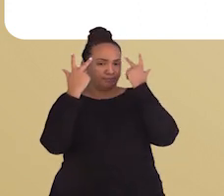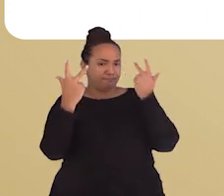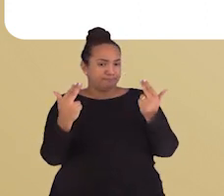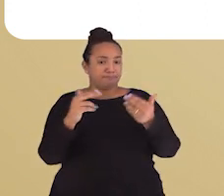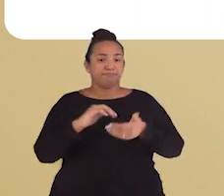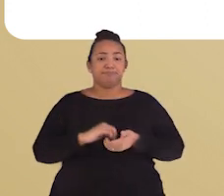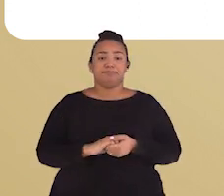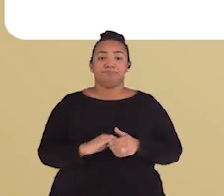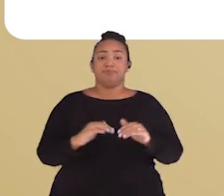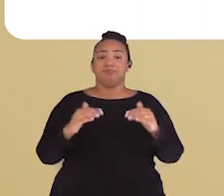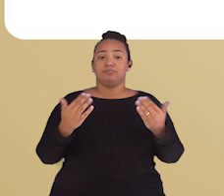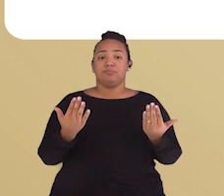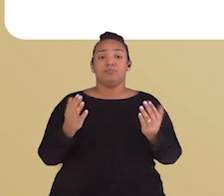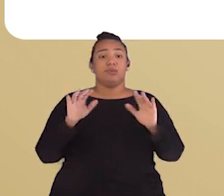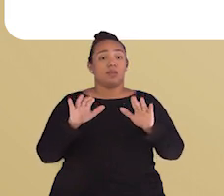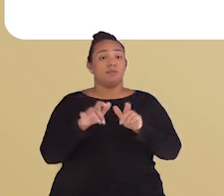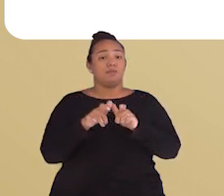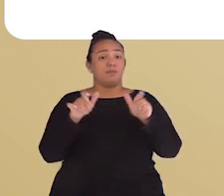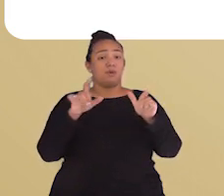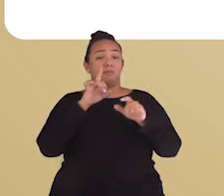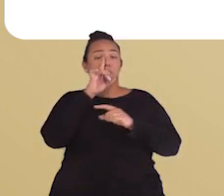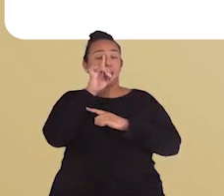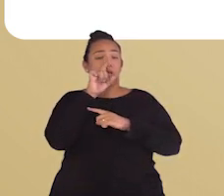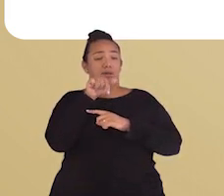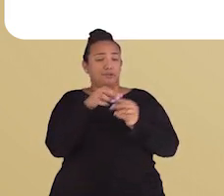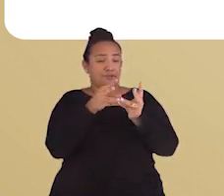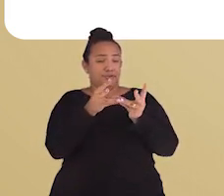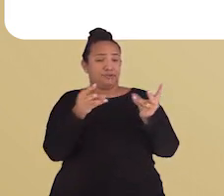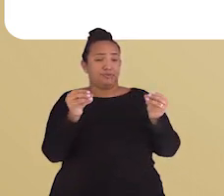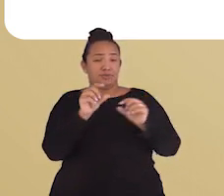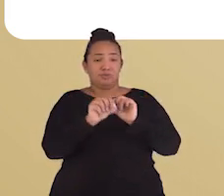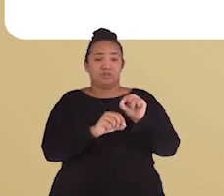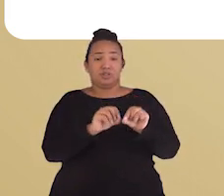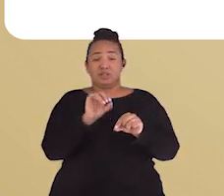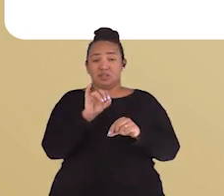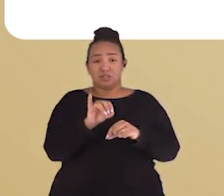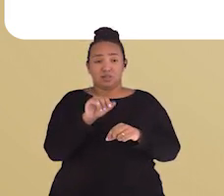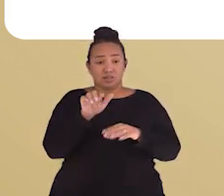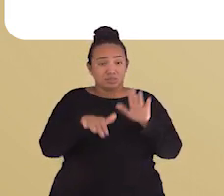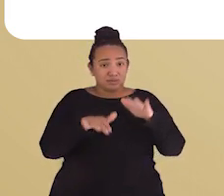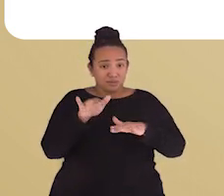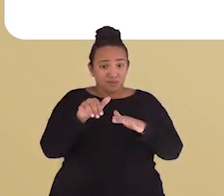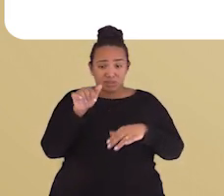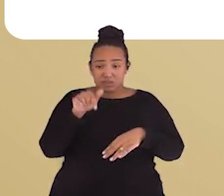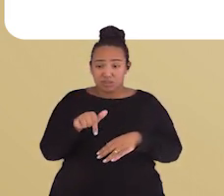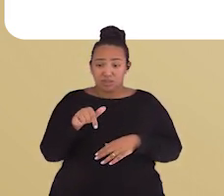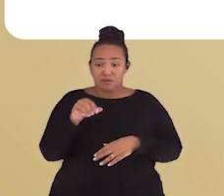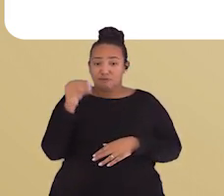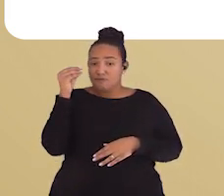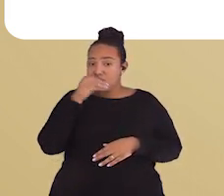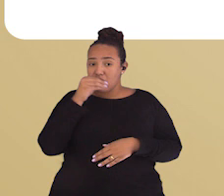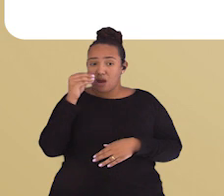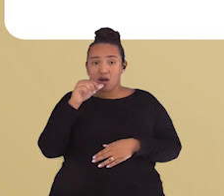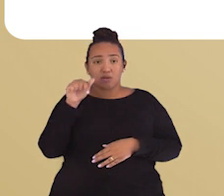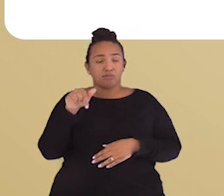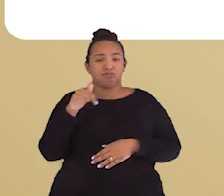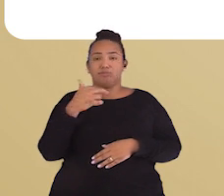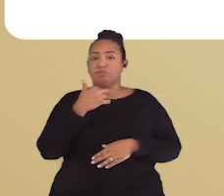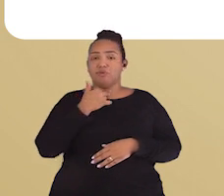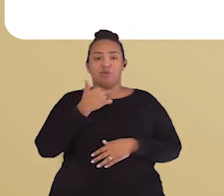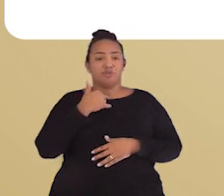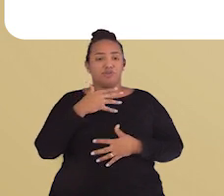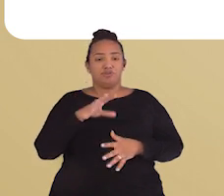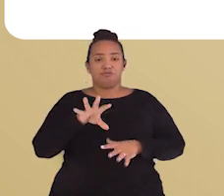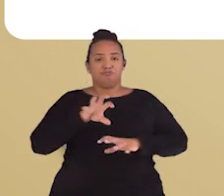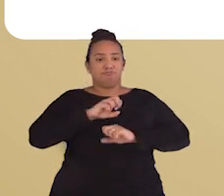Na verdade, o maior risco do formol é que ele pode deixar o patógeno tão inofensivo que acaba não produzindo a resposta imunológica esperada.